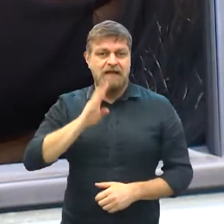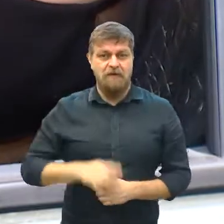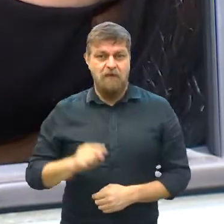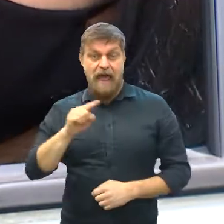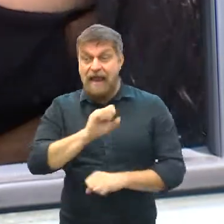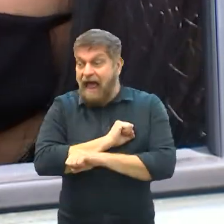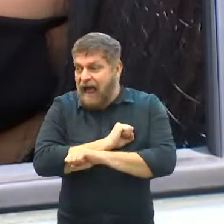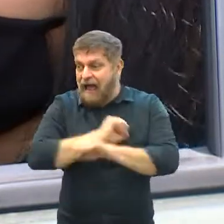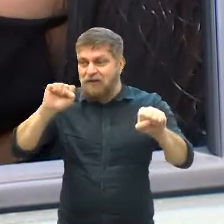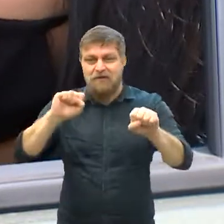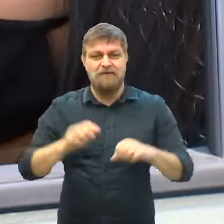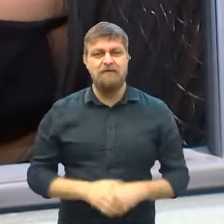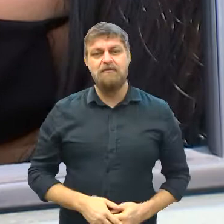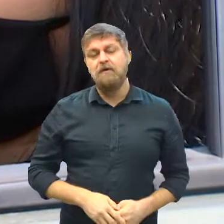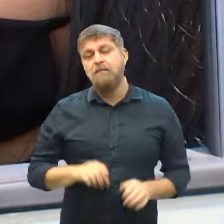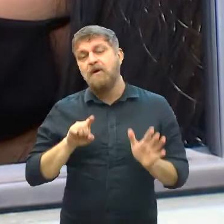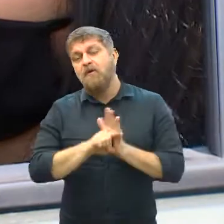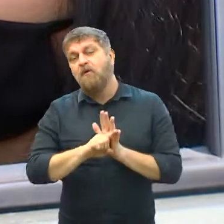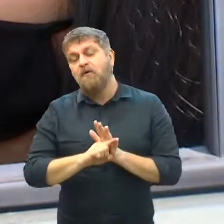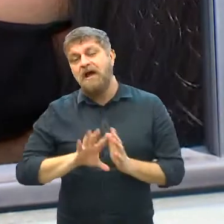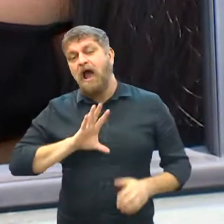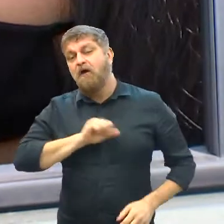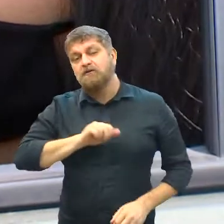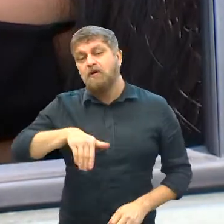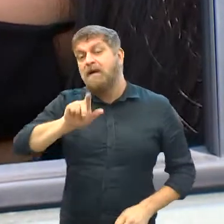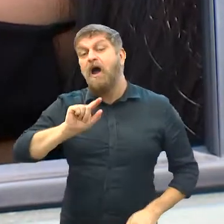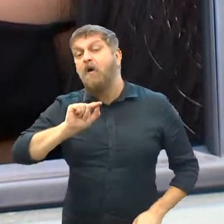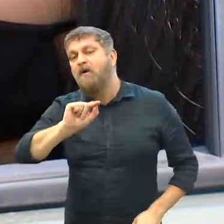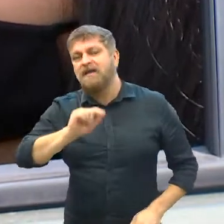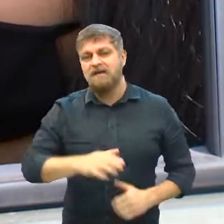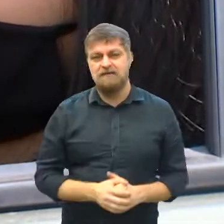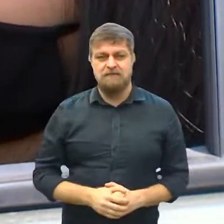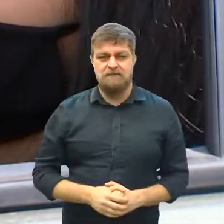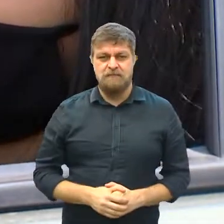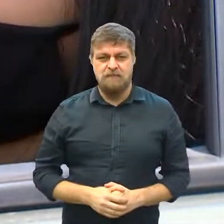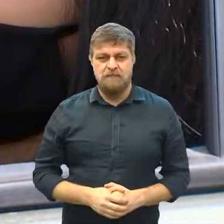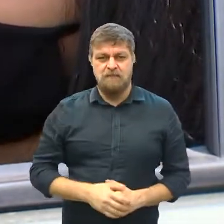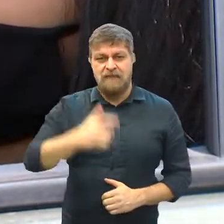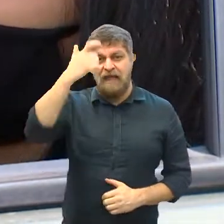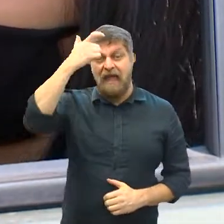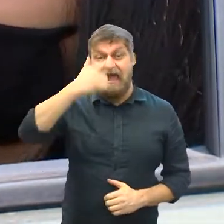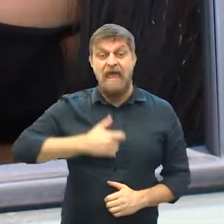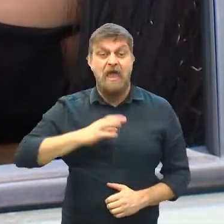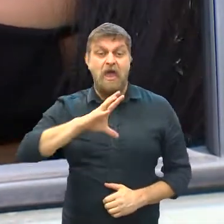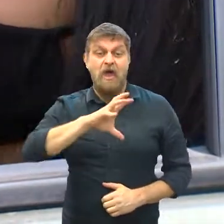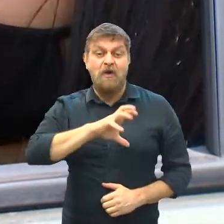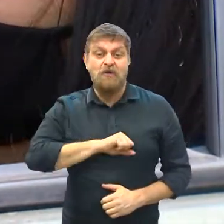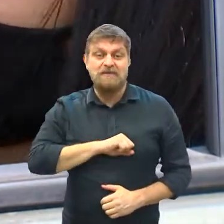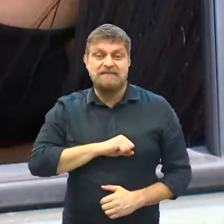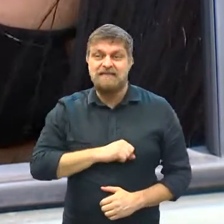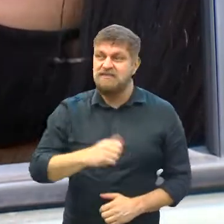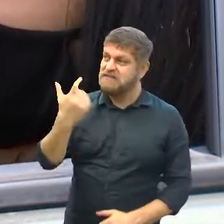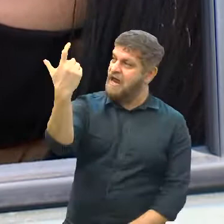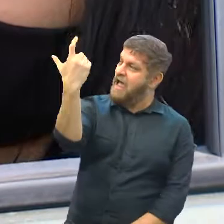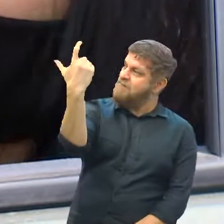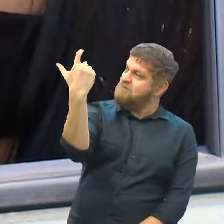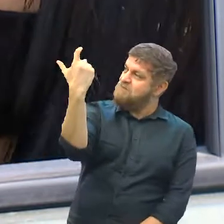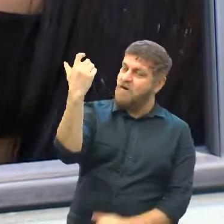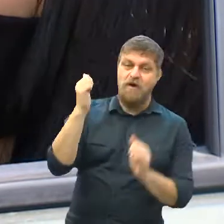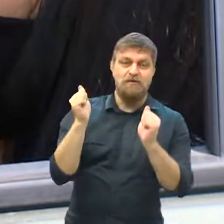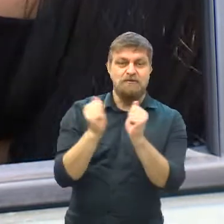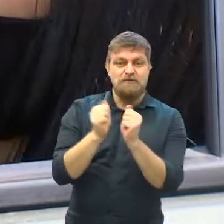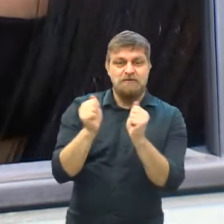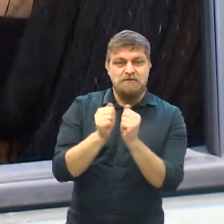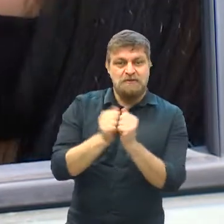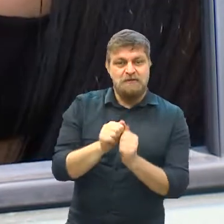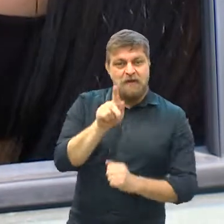E a Manuela adorou. O você mais gostou aqui de reencontrar todo mundo? De tirar foto. Foto. Com